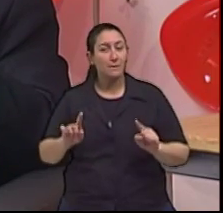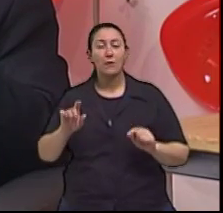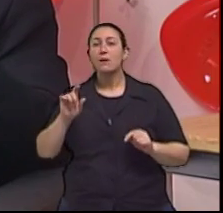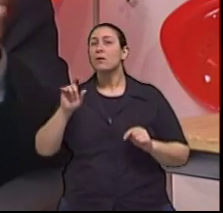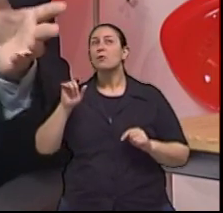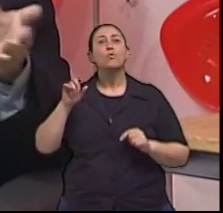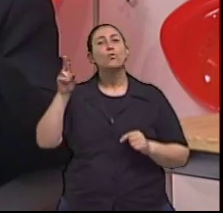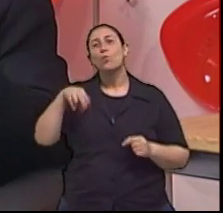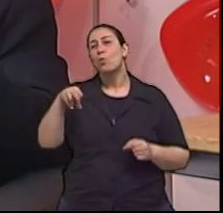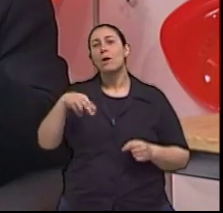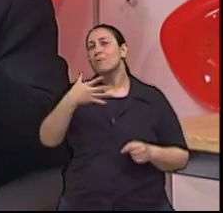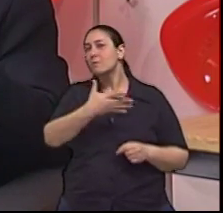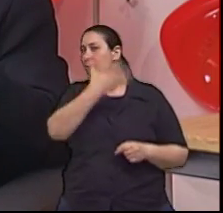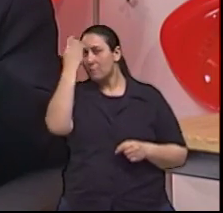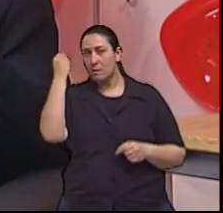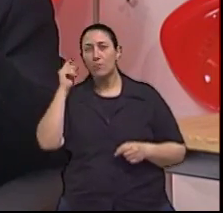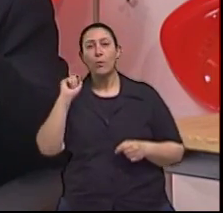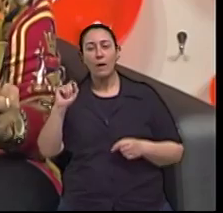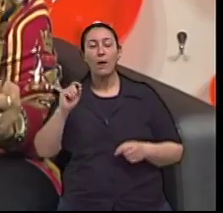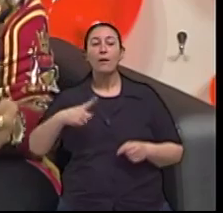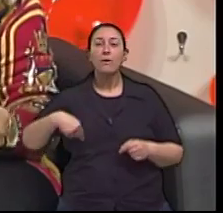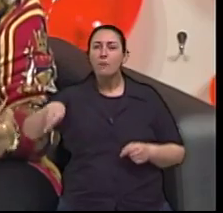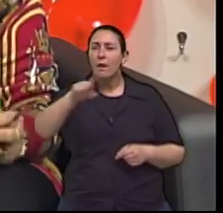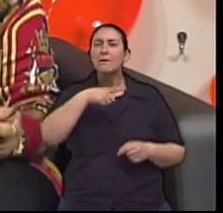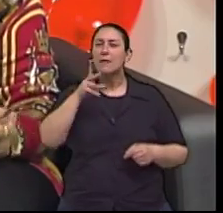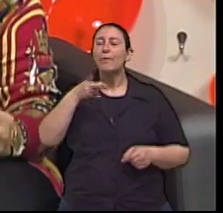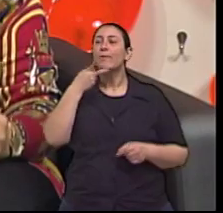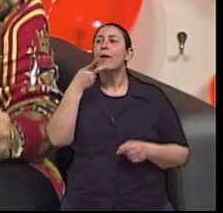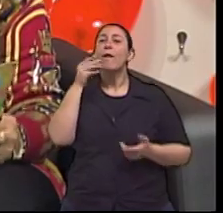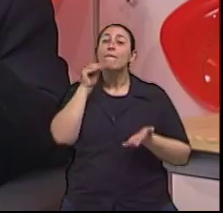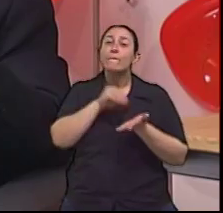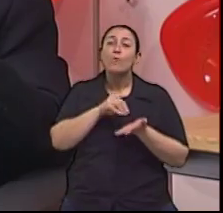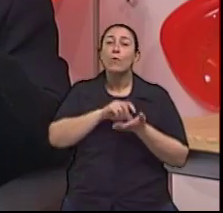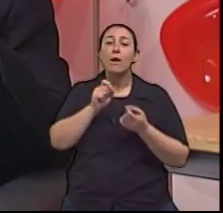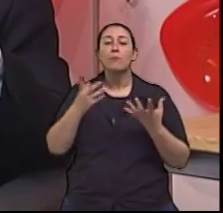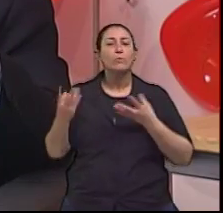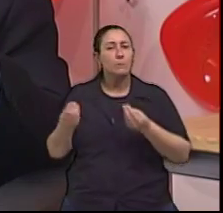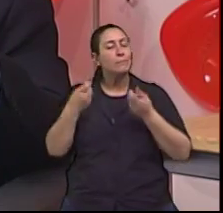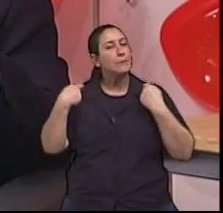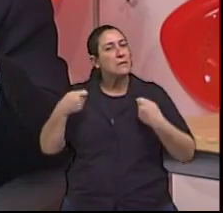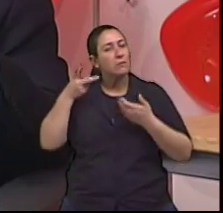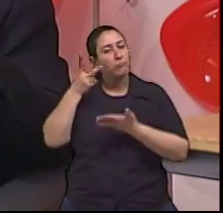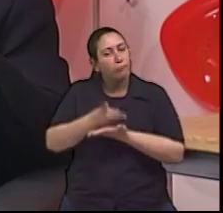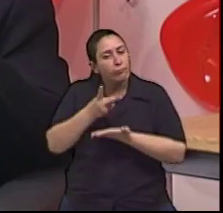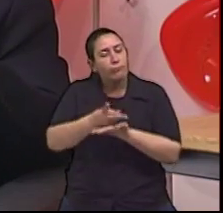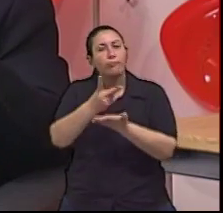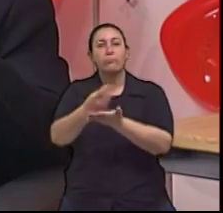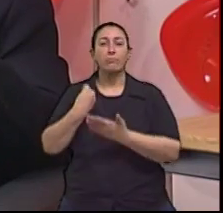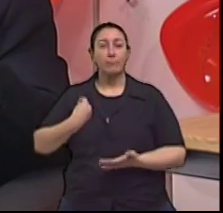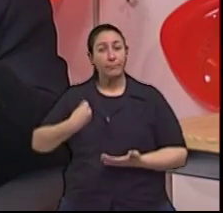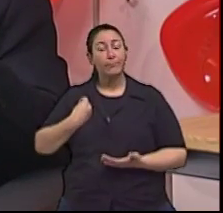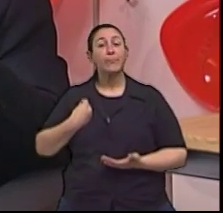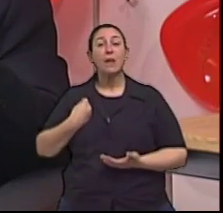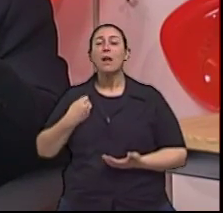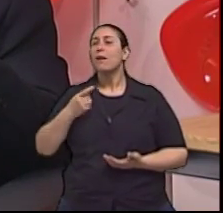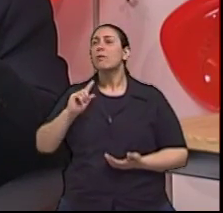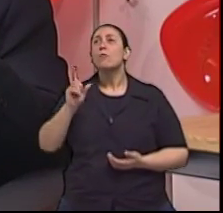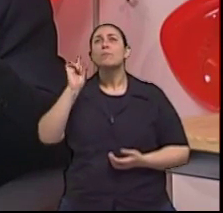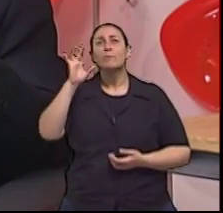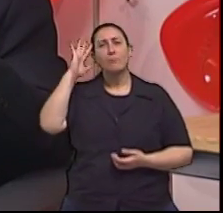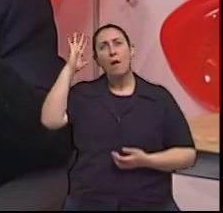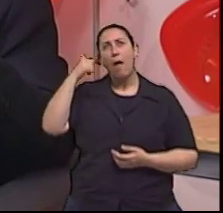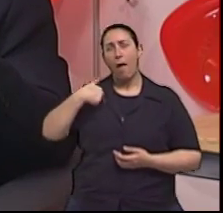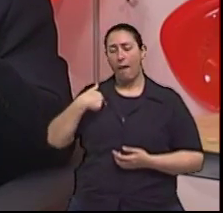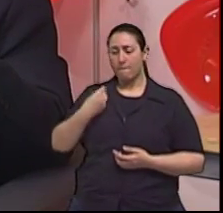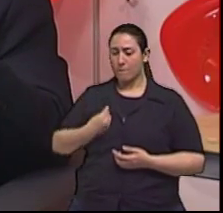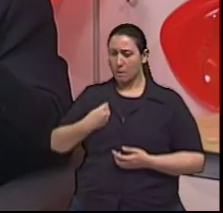nunca é tarde demais. É como para o analfabetismo, né? Exatamente. Sempre há tempo de começar e sempre vai haver um ganho. Não só em termos de expectativa de